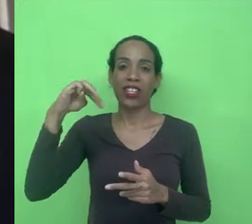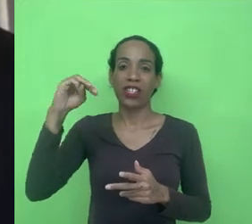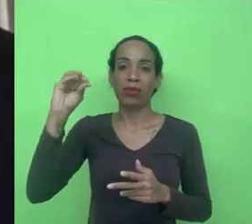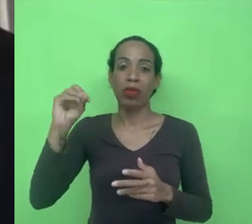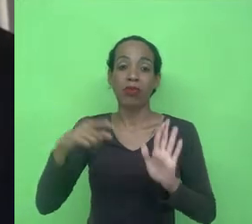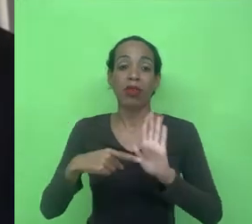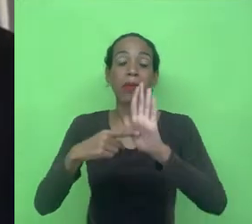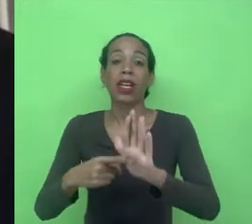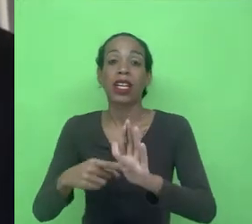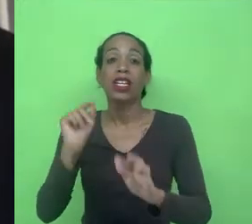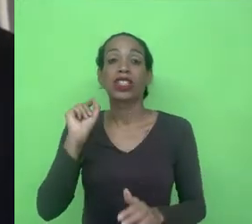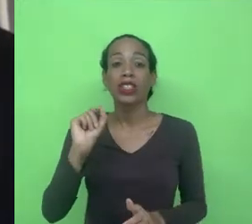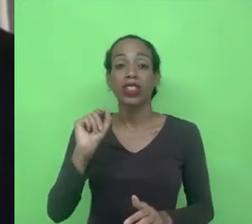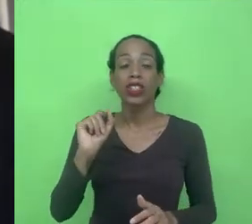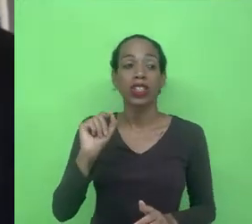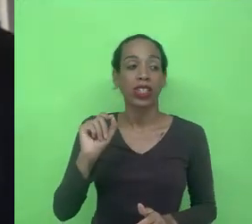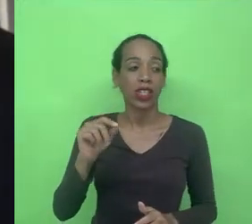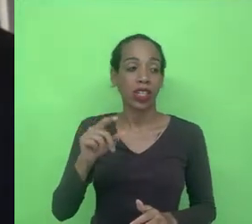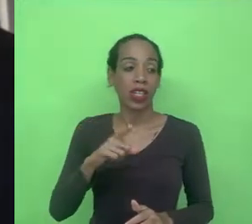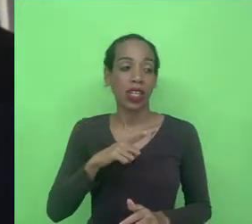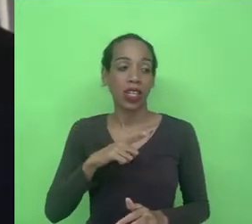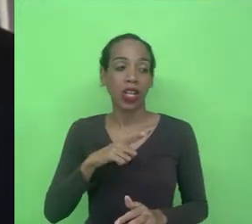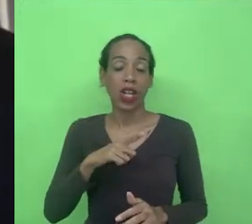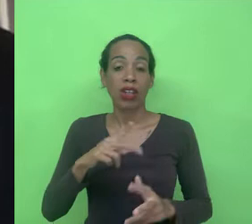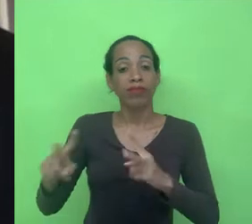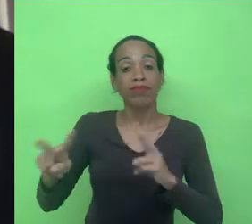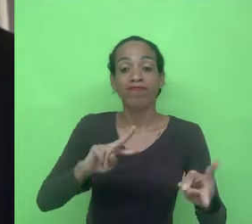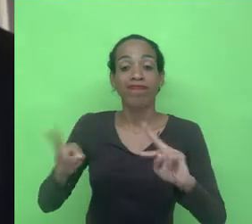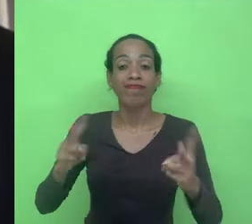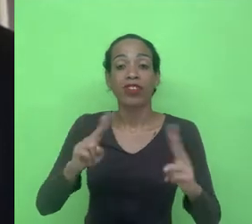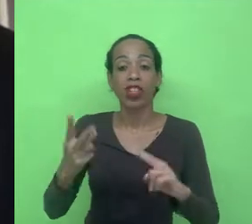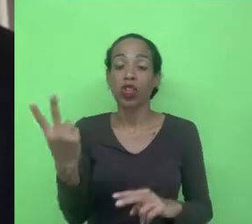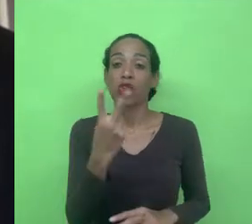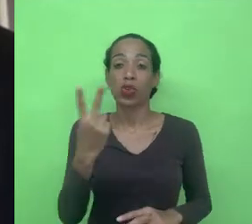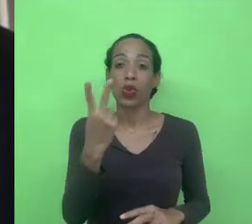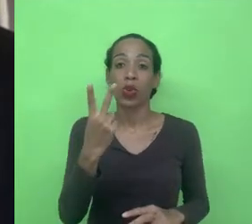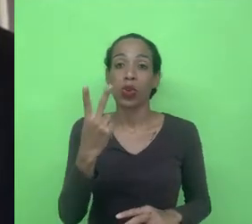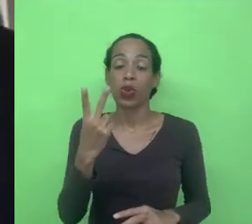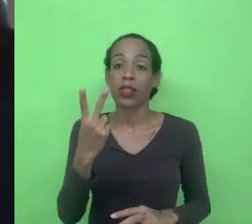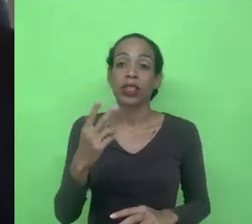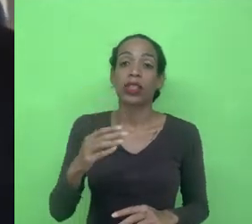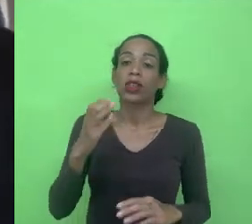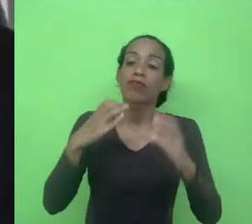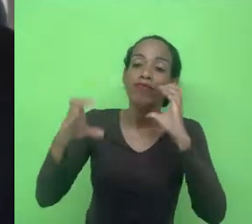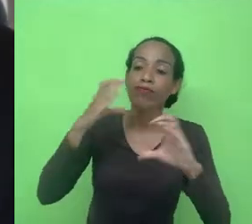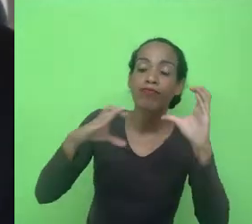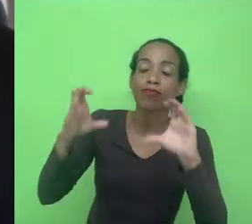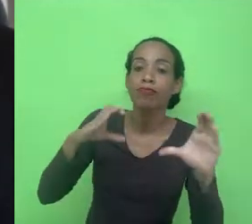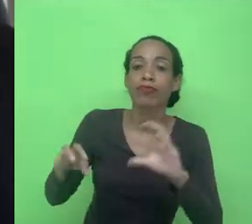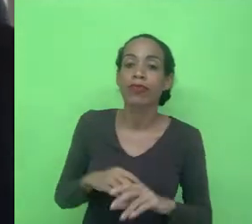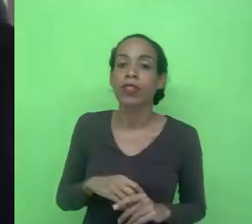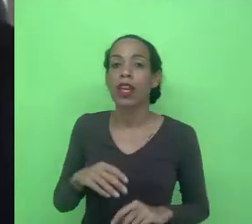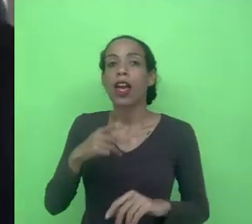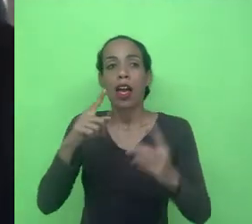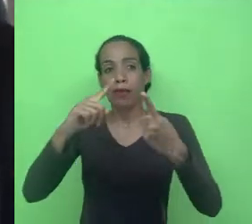conceitos antípodos, como contrapontos a esses dois conceitos. Primeiro, falando sobre soberania de dados,